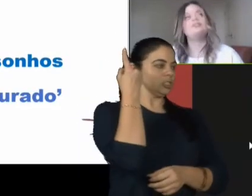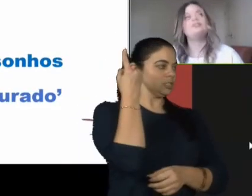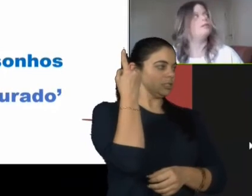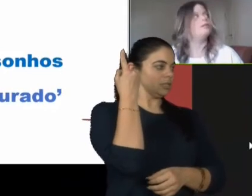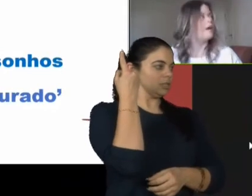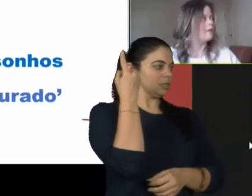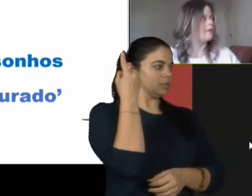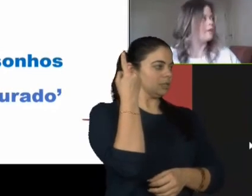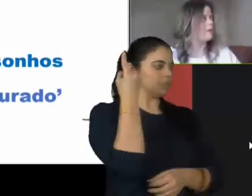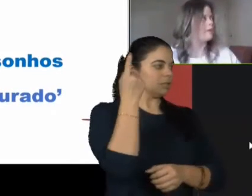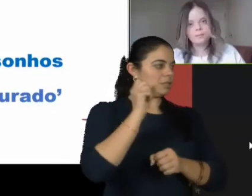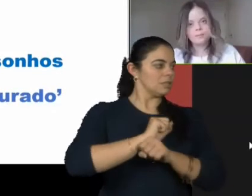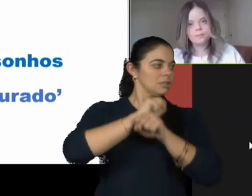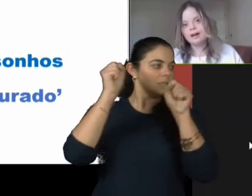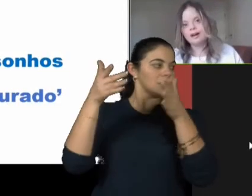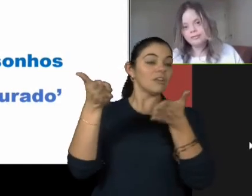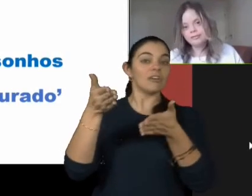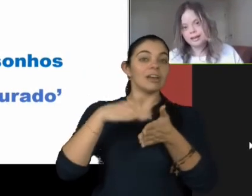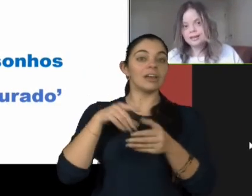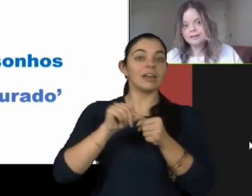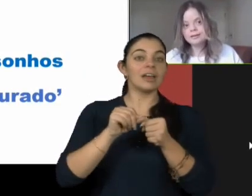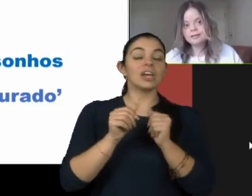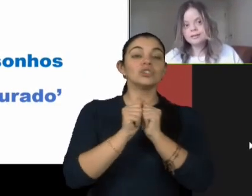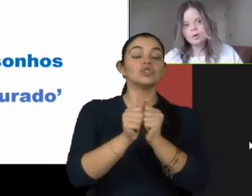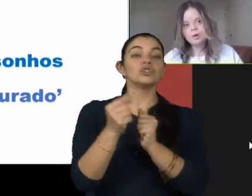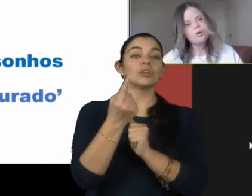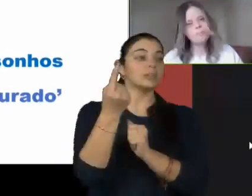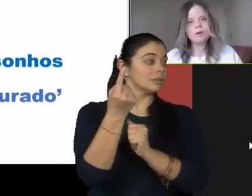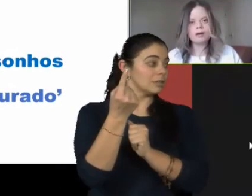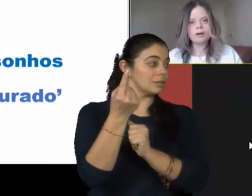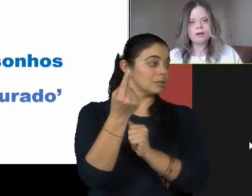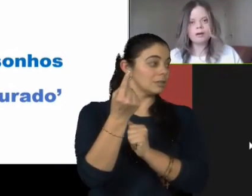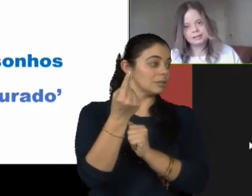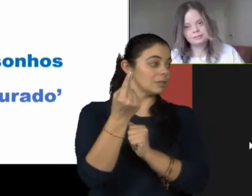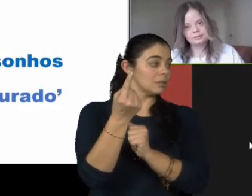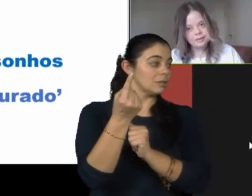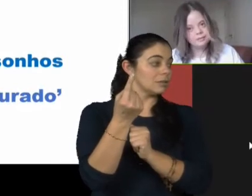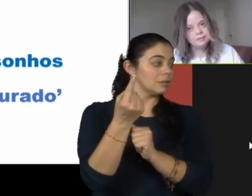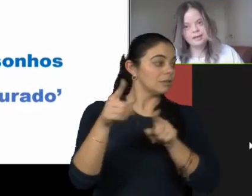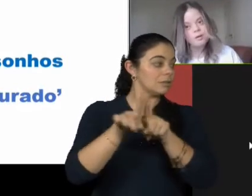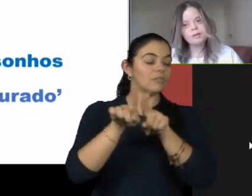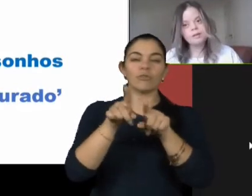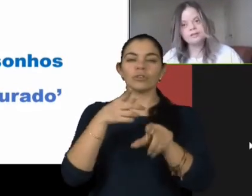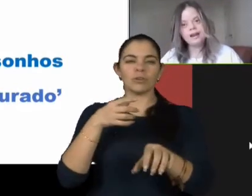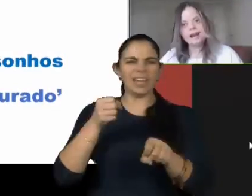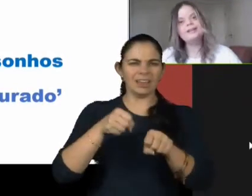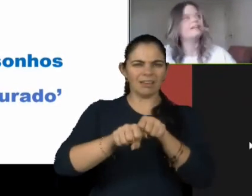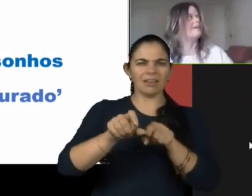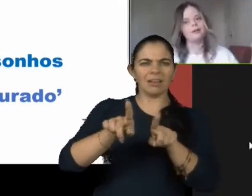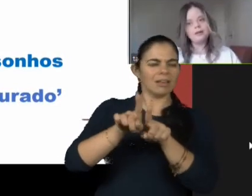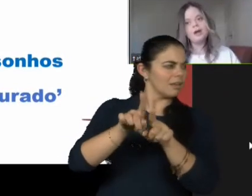no 13 de Miami que é tão fácil falar inglês. Sou espanhol que é despacito, né? Mas, quando posso falar,